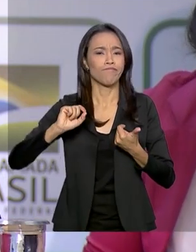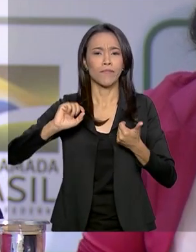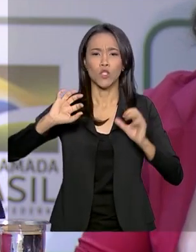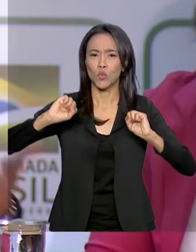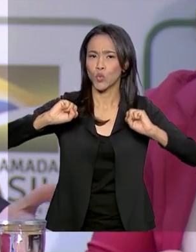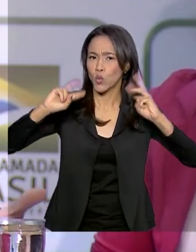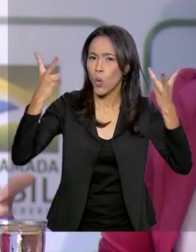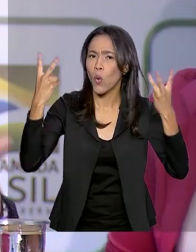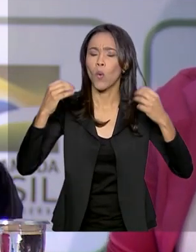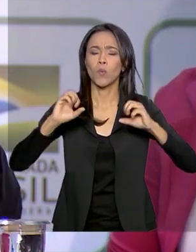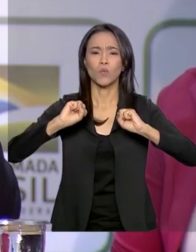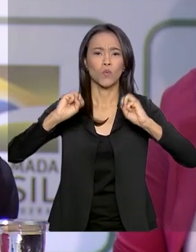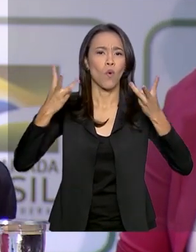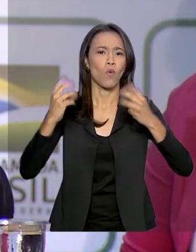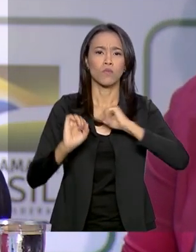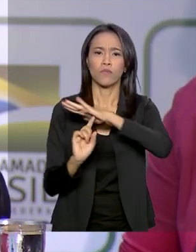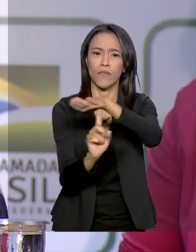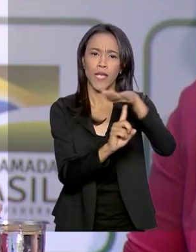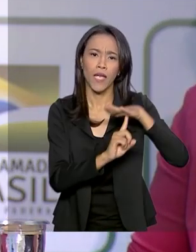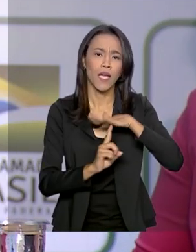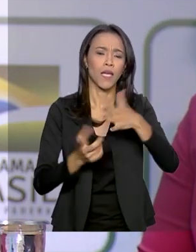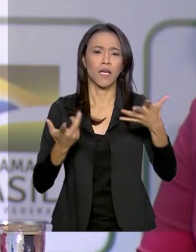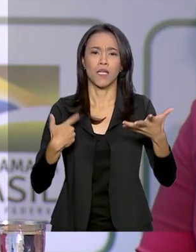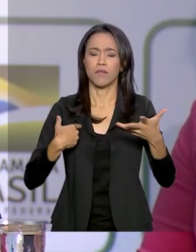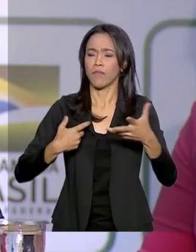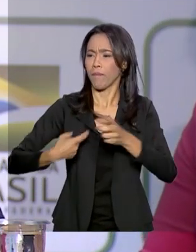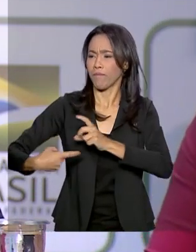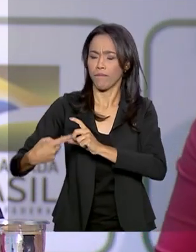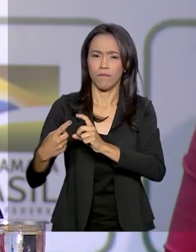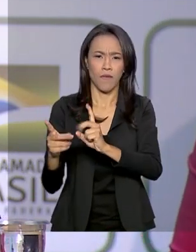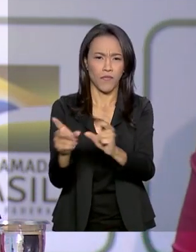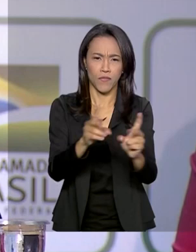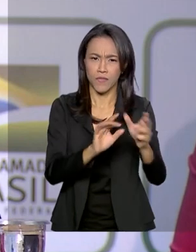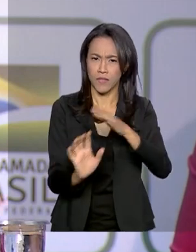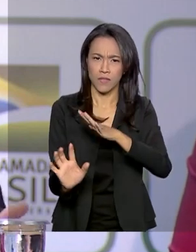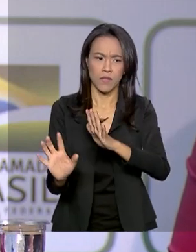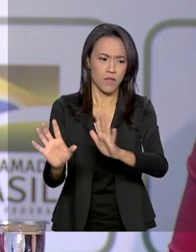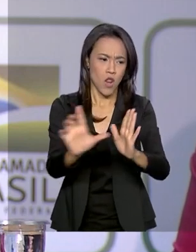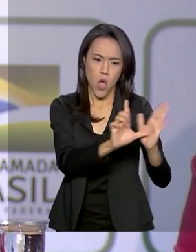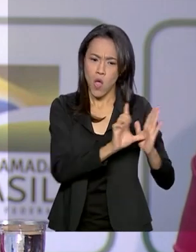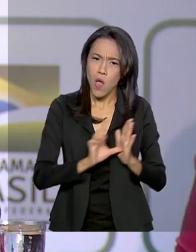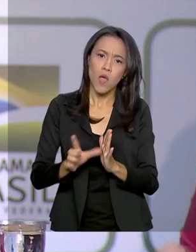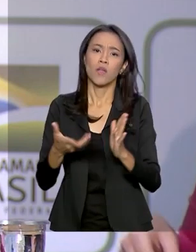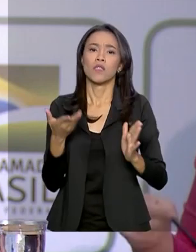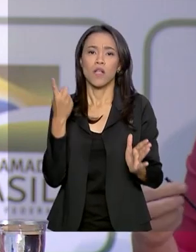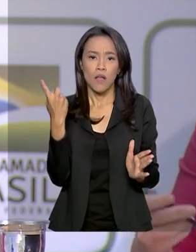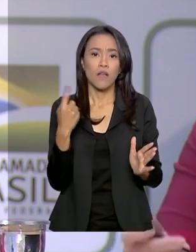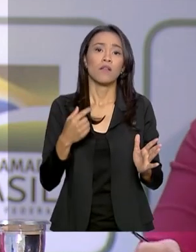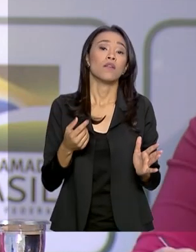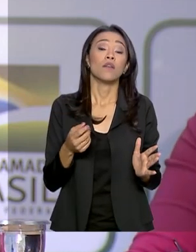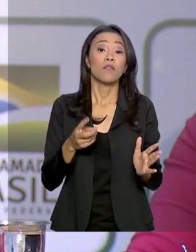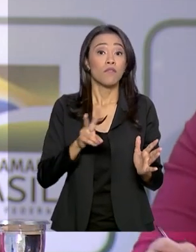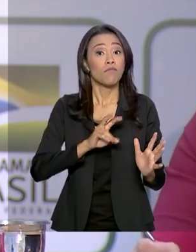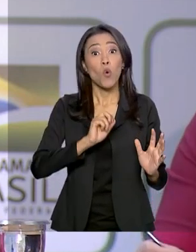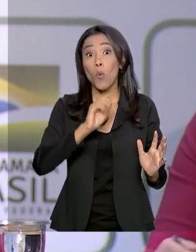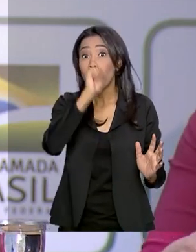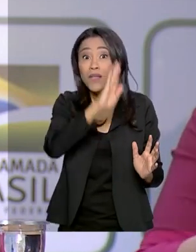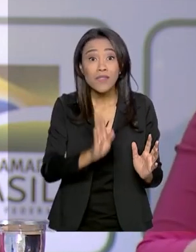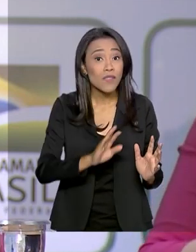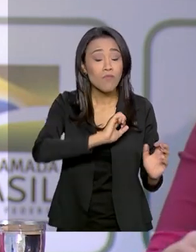feiras, tem muito comércio. E o Brasil inteiro vai a São Paulo.